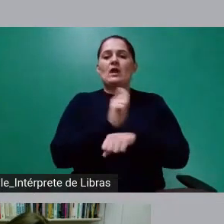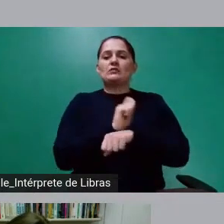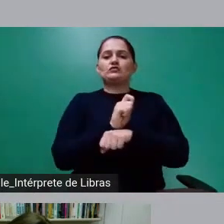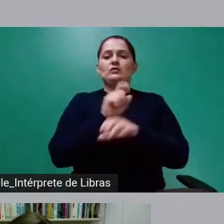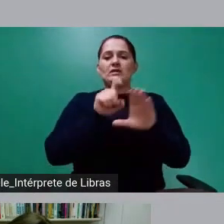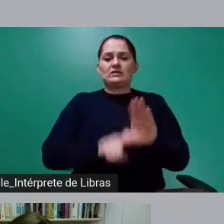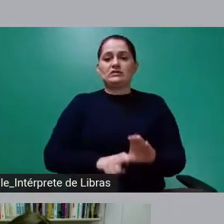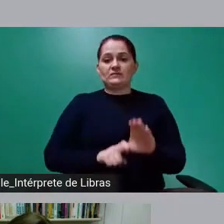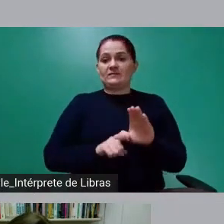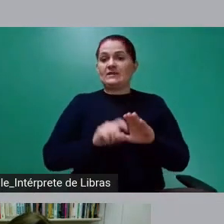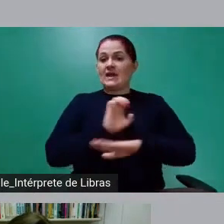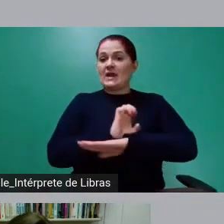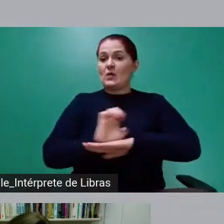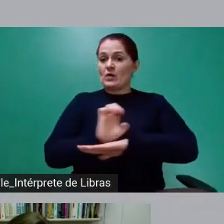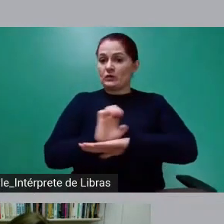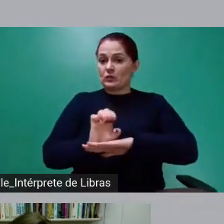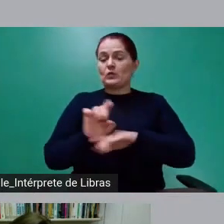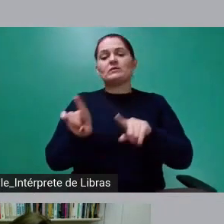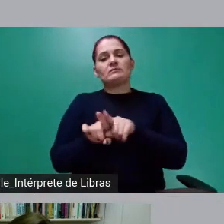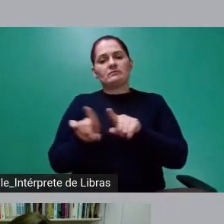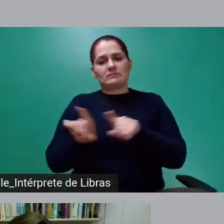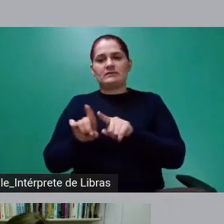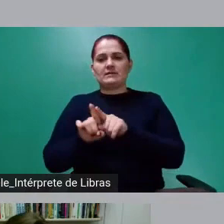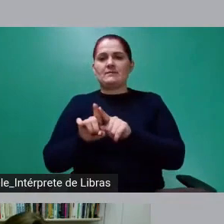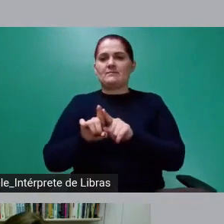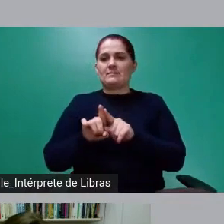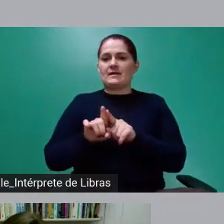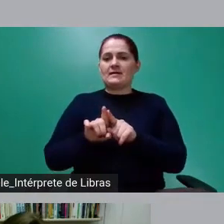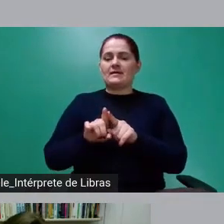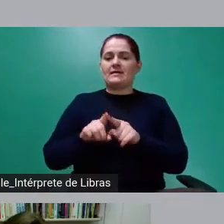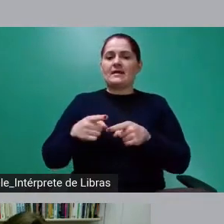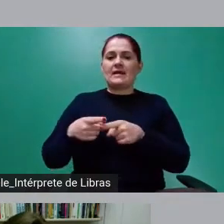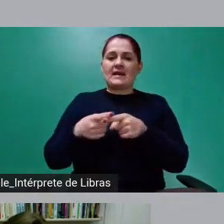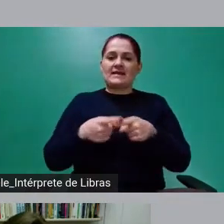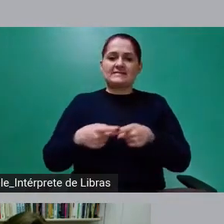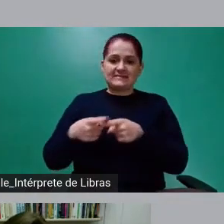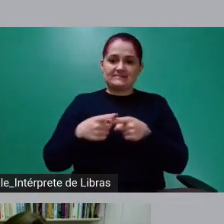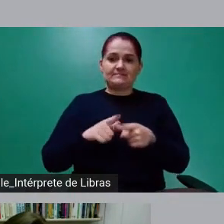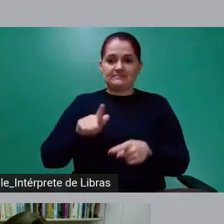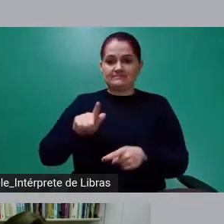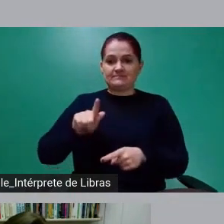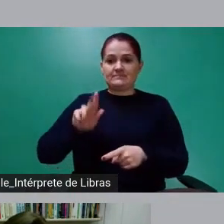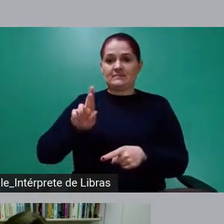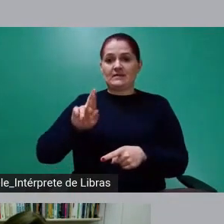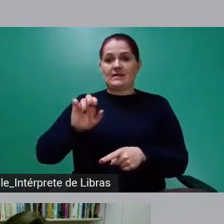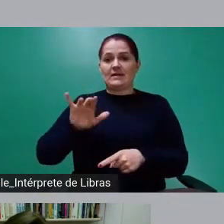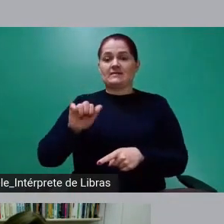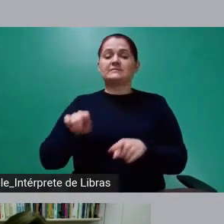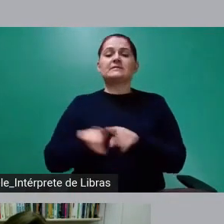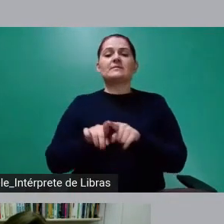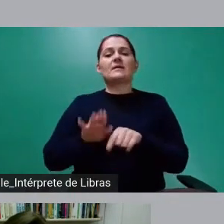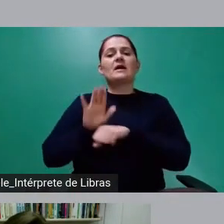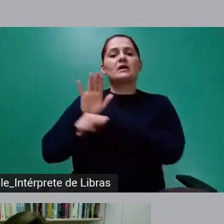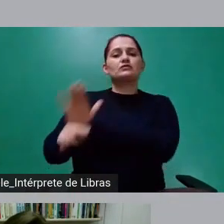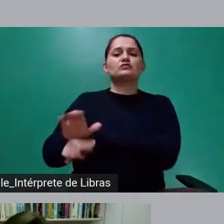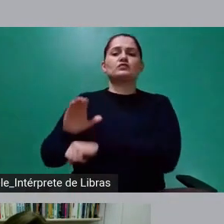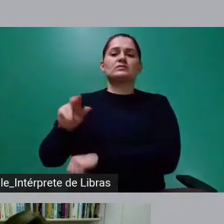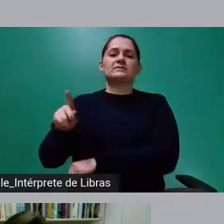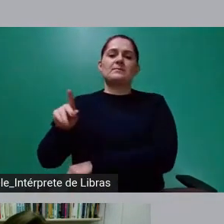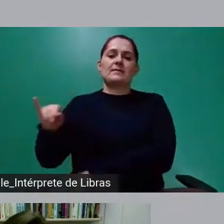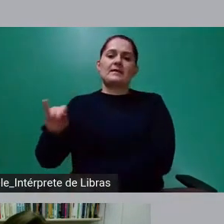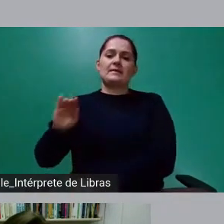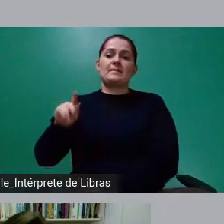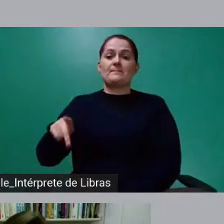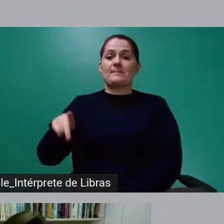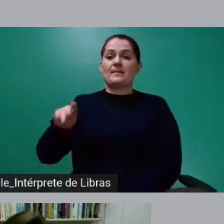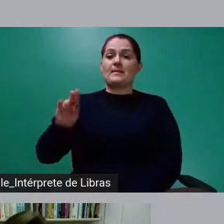assessorou a CPI da Dívida Pública na Câmara dos Deputados do Brasil entre 2009 e 2010, e a CPI do PBH